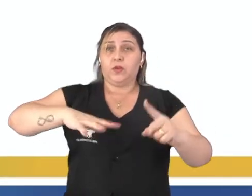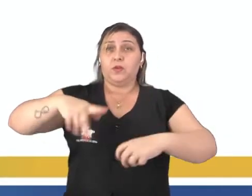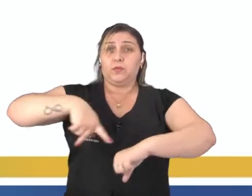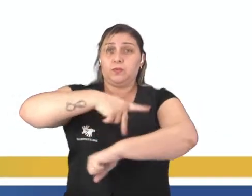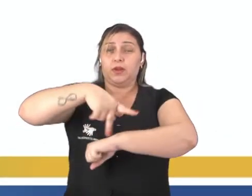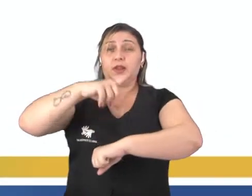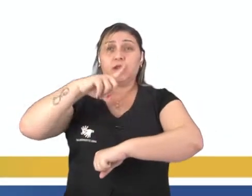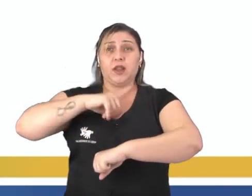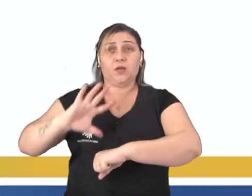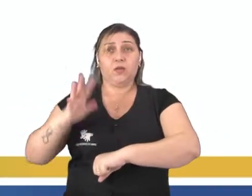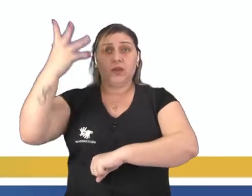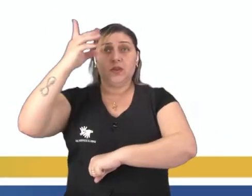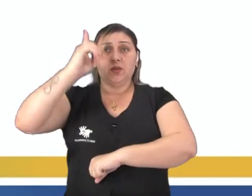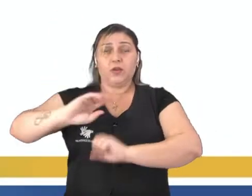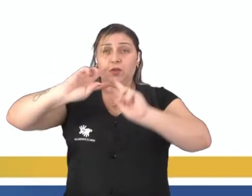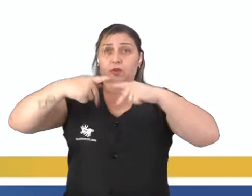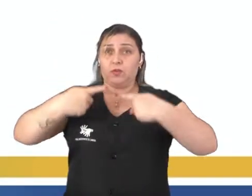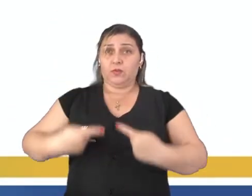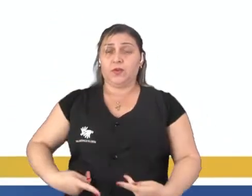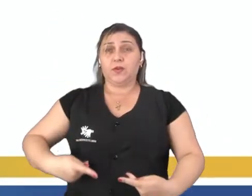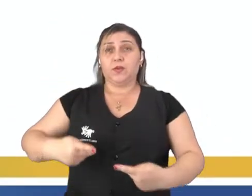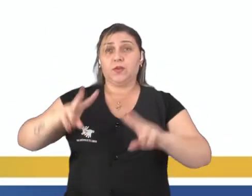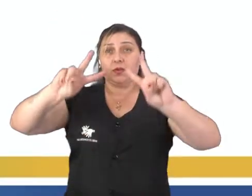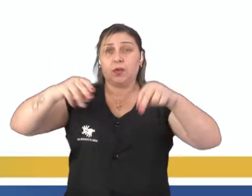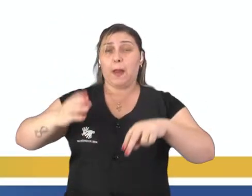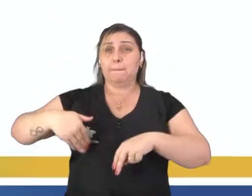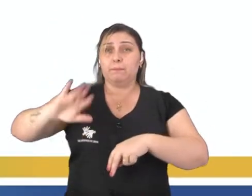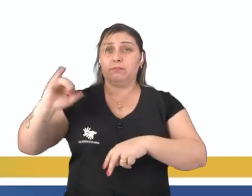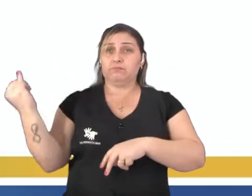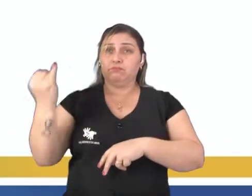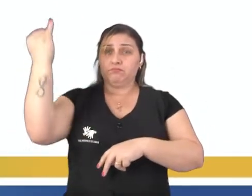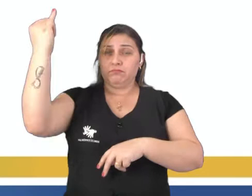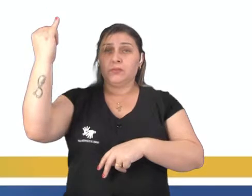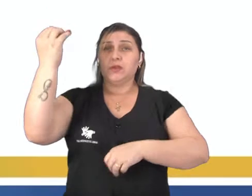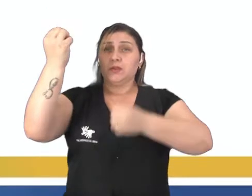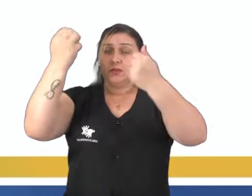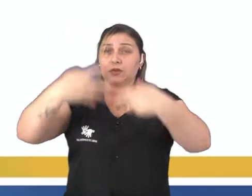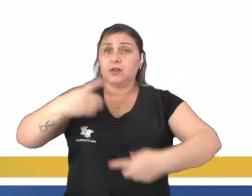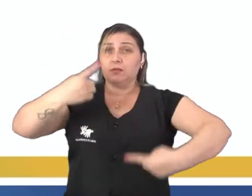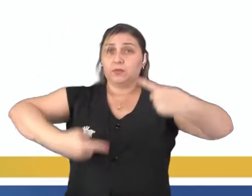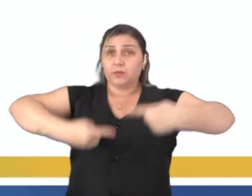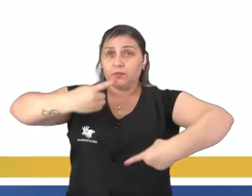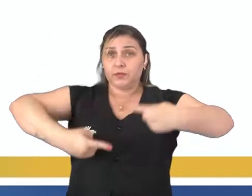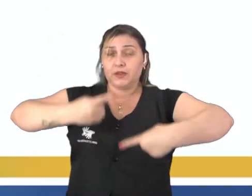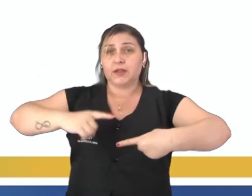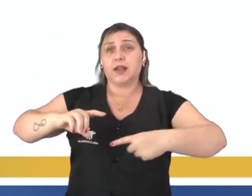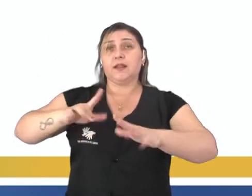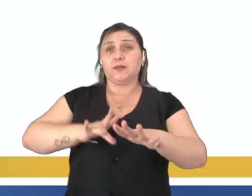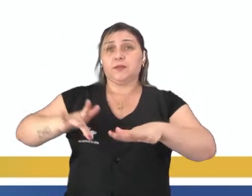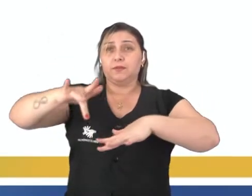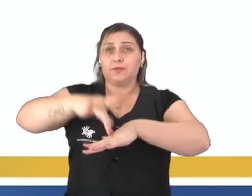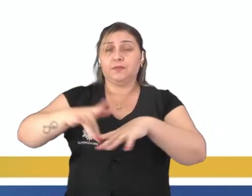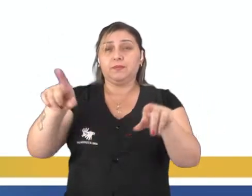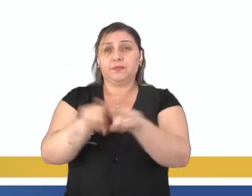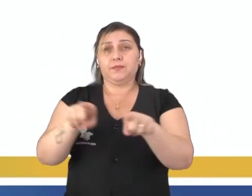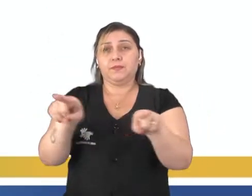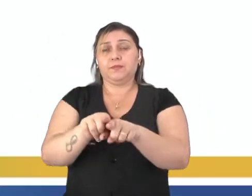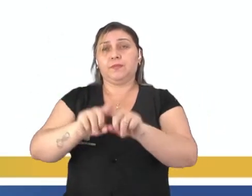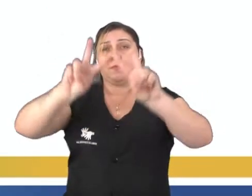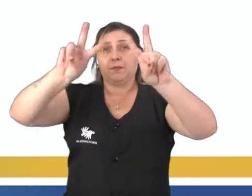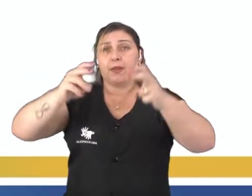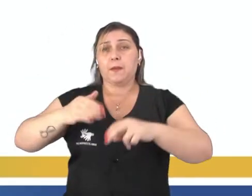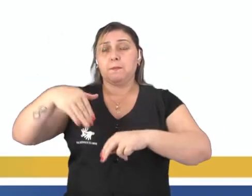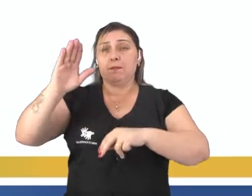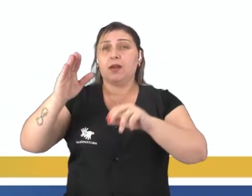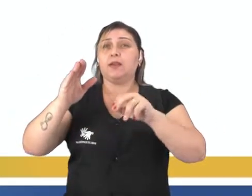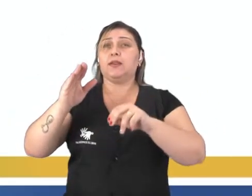tem tornado os direitos humanos um dos assuntos mais importantes em discussões políticas. Nas redes sociais também é um dos temas mais